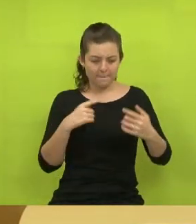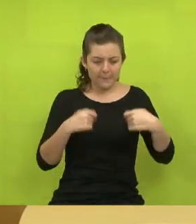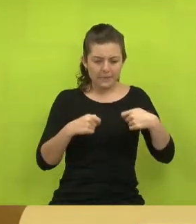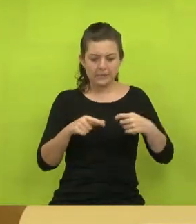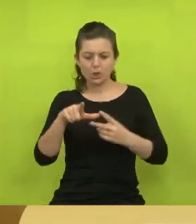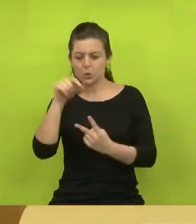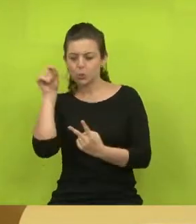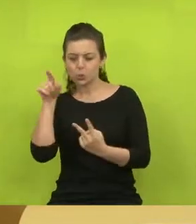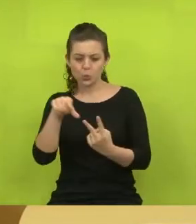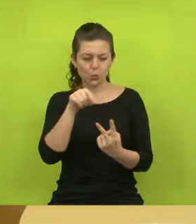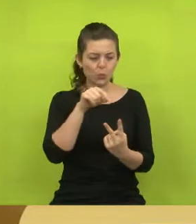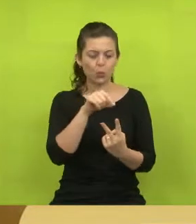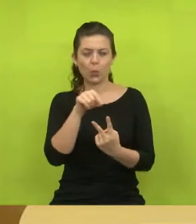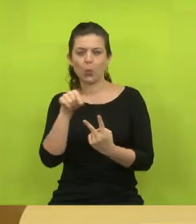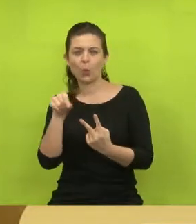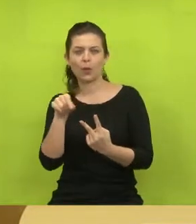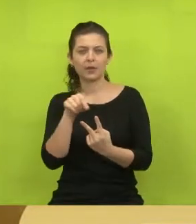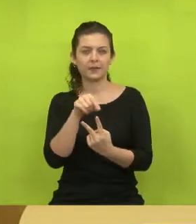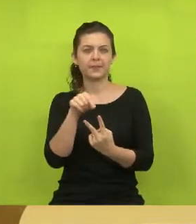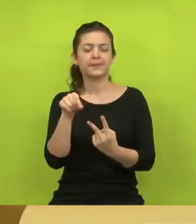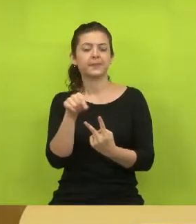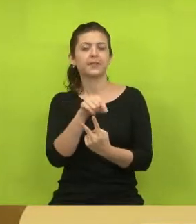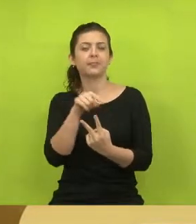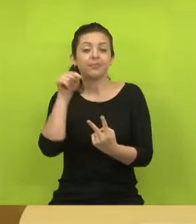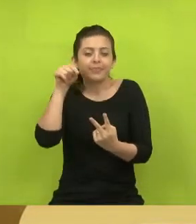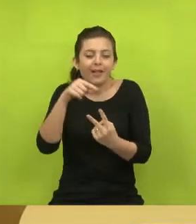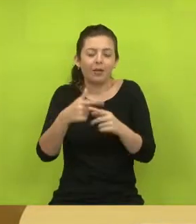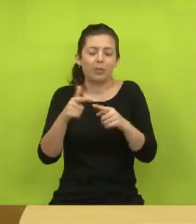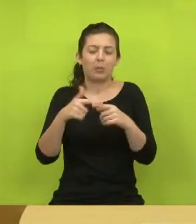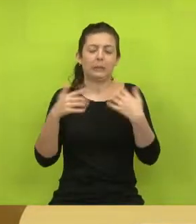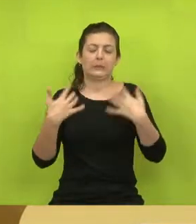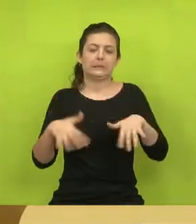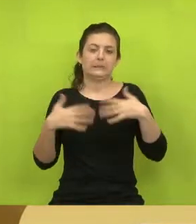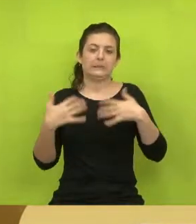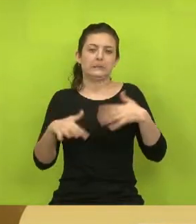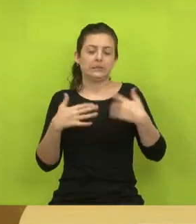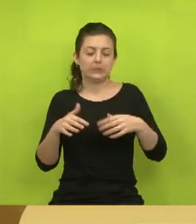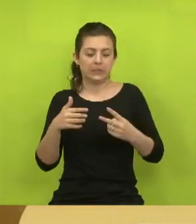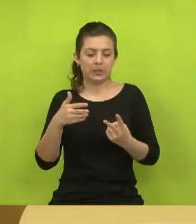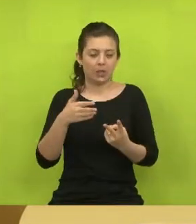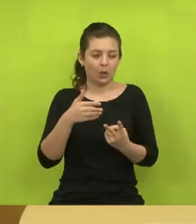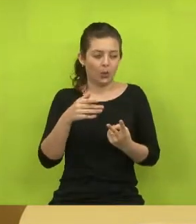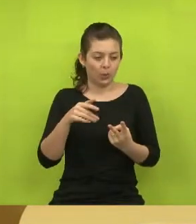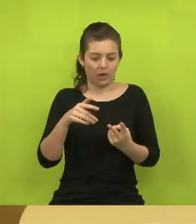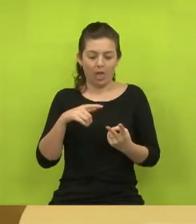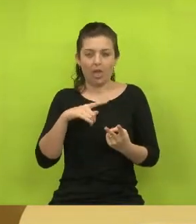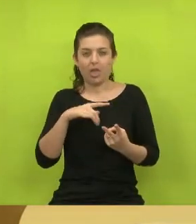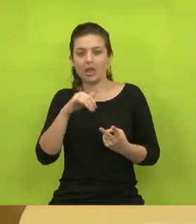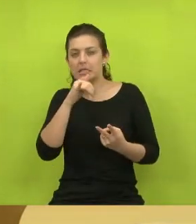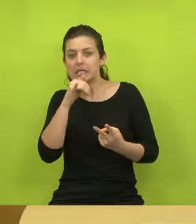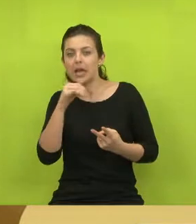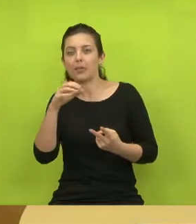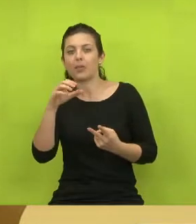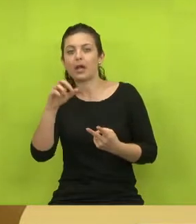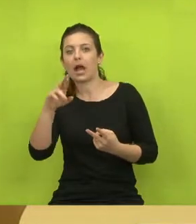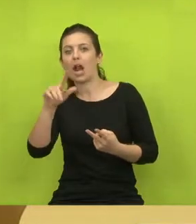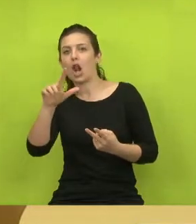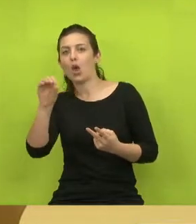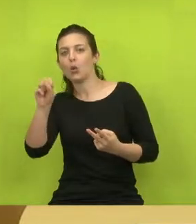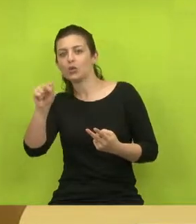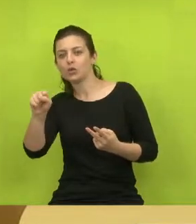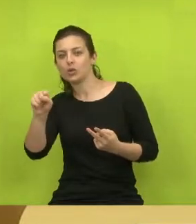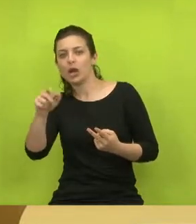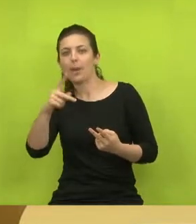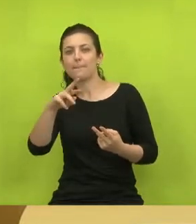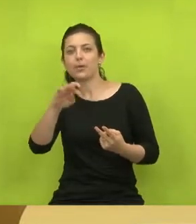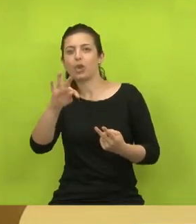num consenso ali. Ali é um problema sério. Quem entra para ir para a Coronel Carlos Porto é uma